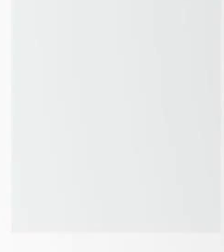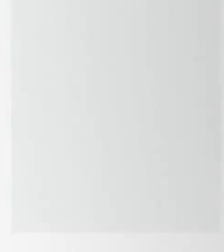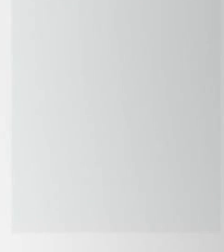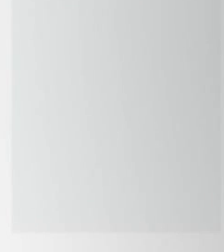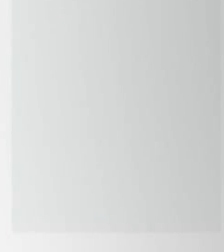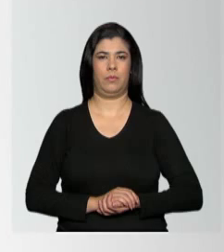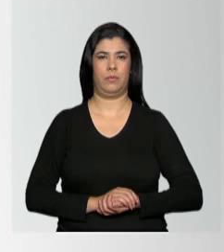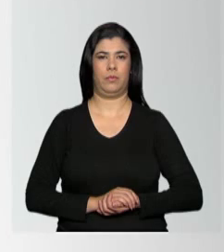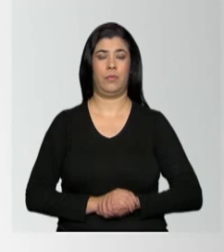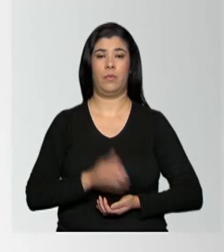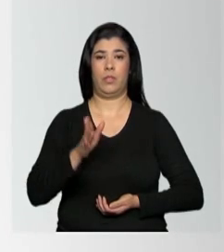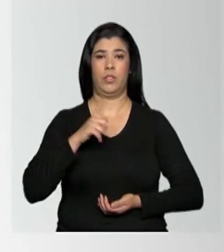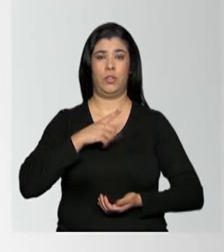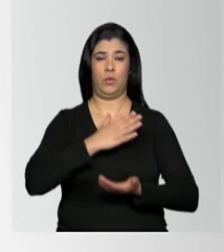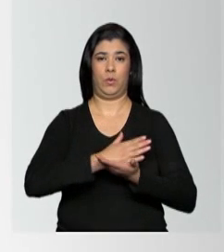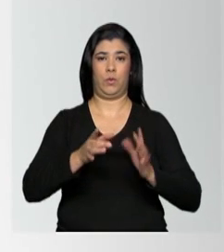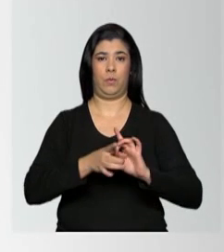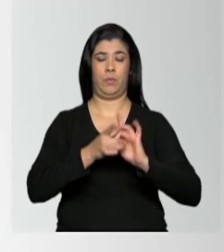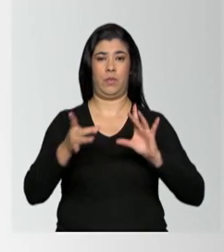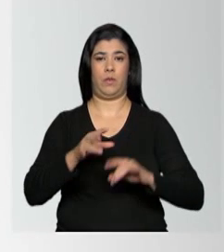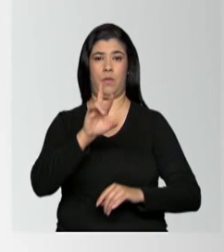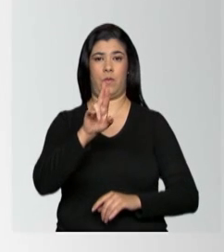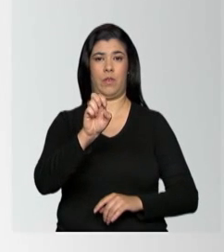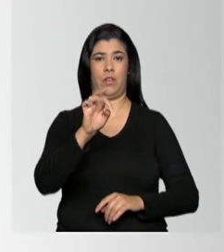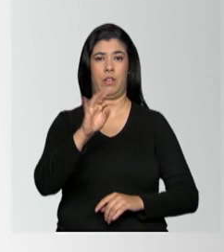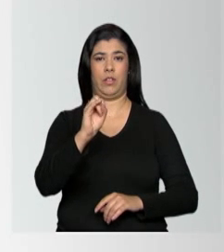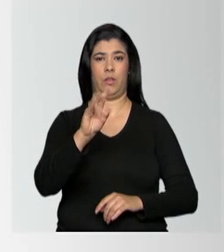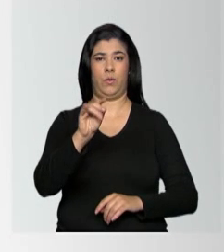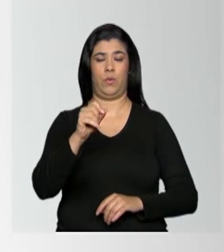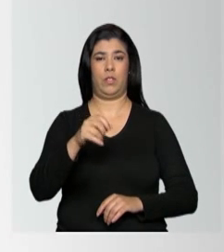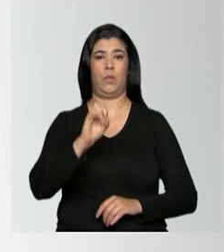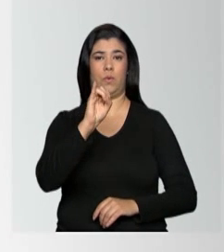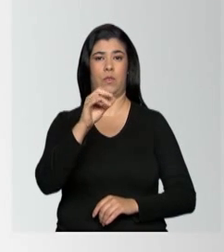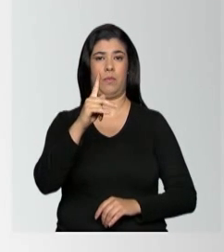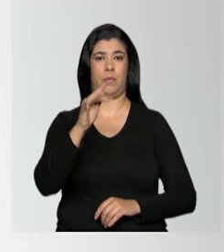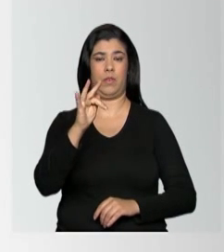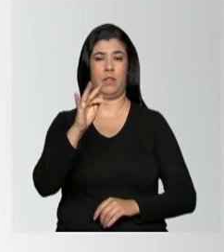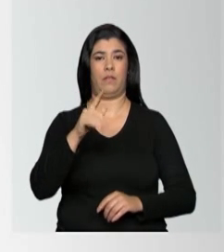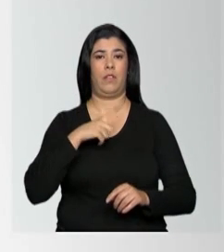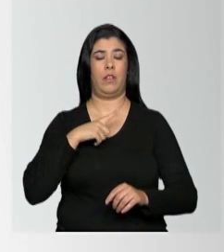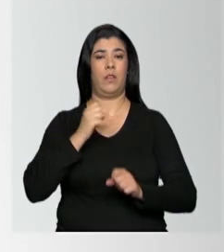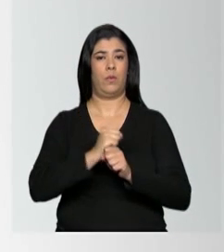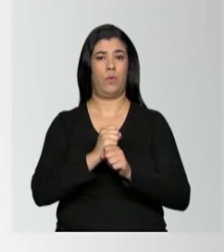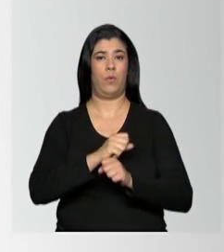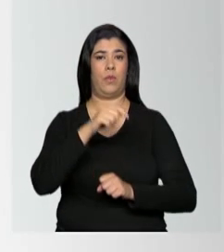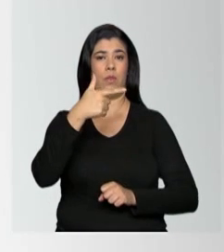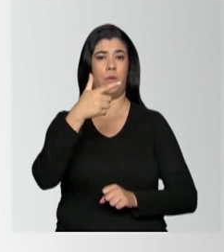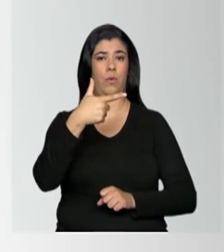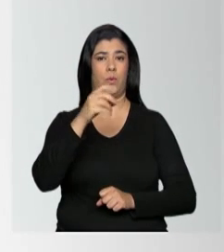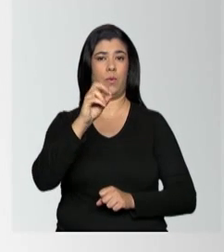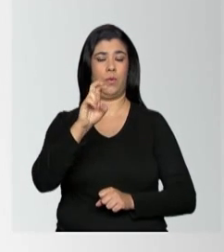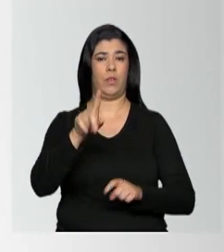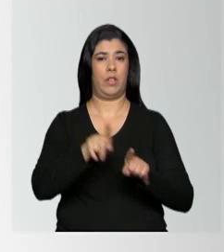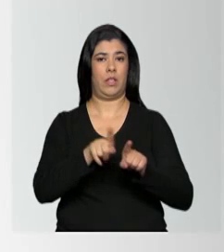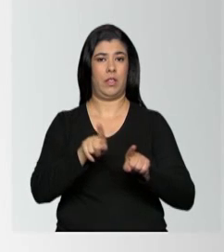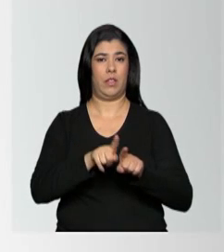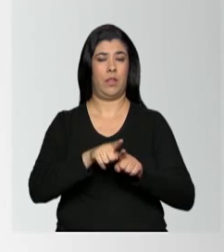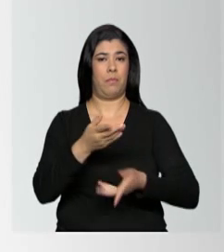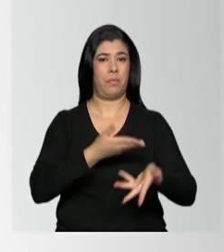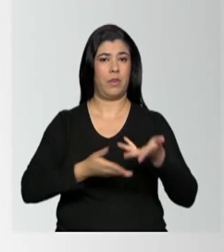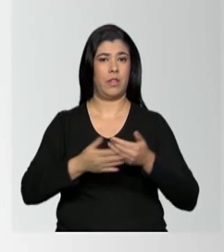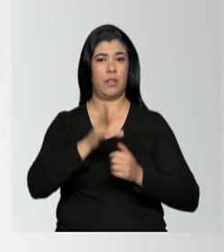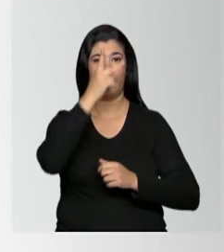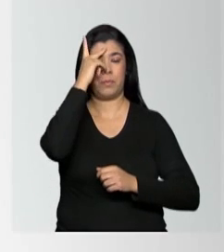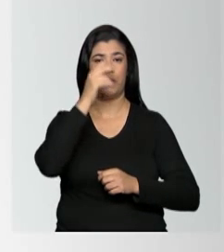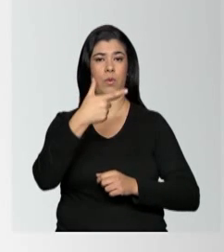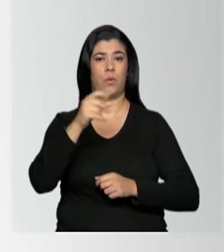Já está liberada a restituição do imposto de renda do terceiro lote de 2015. O lote contempla também restituições